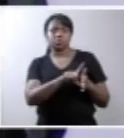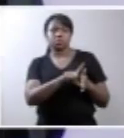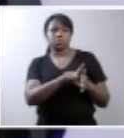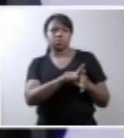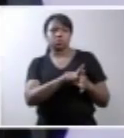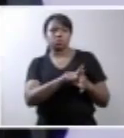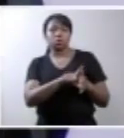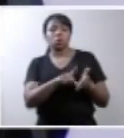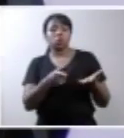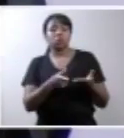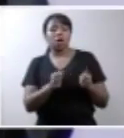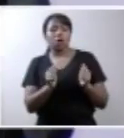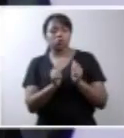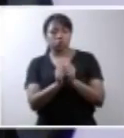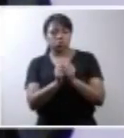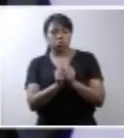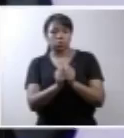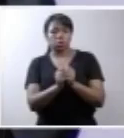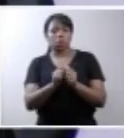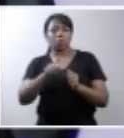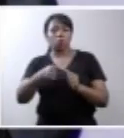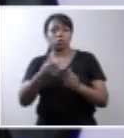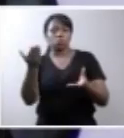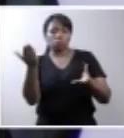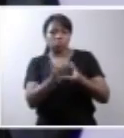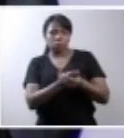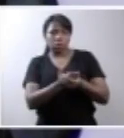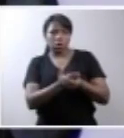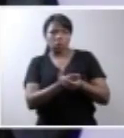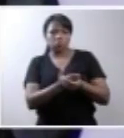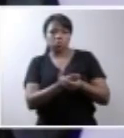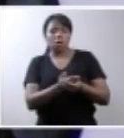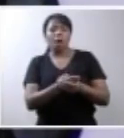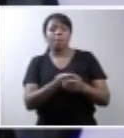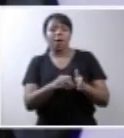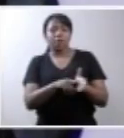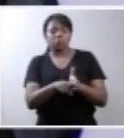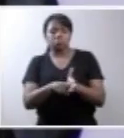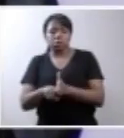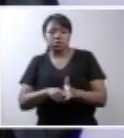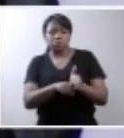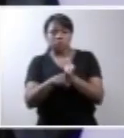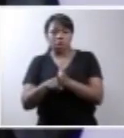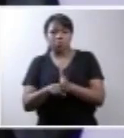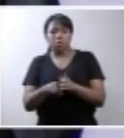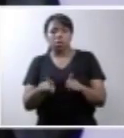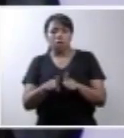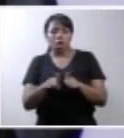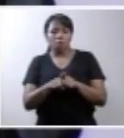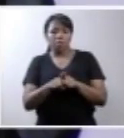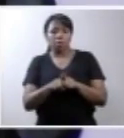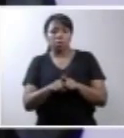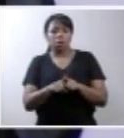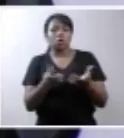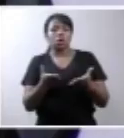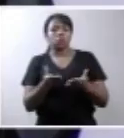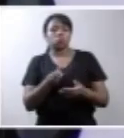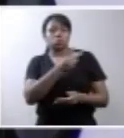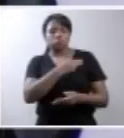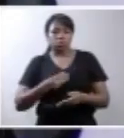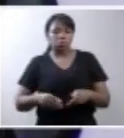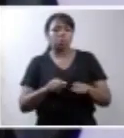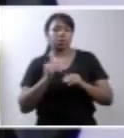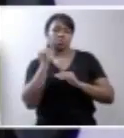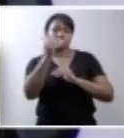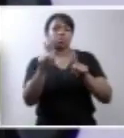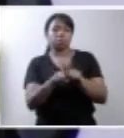o que veiculado ficará no processo para exame pelos integrantes do Supremo servindo portanto